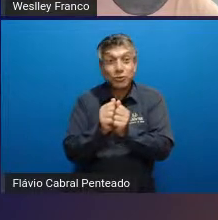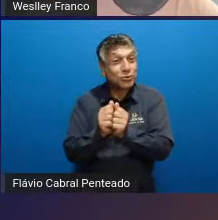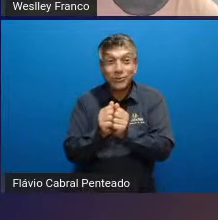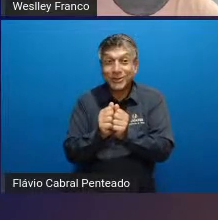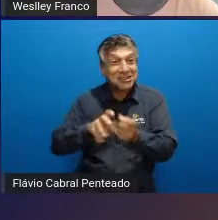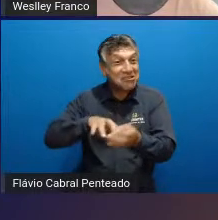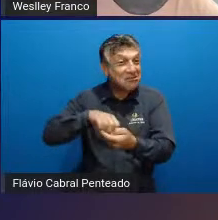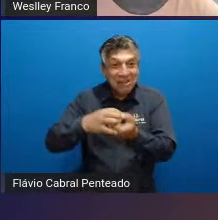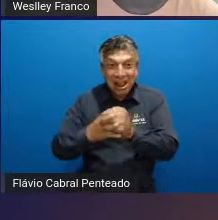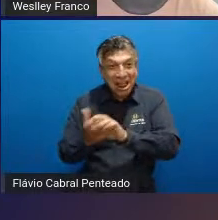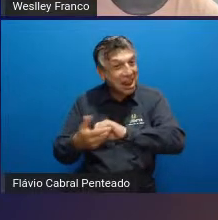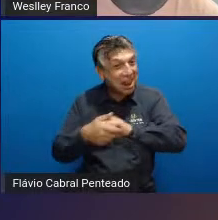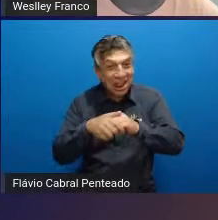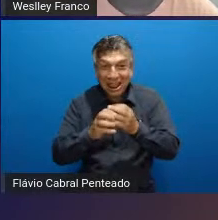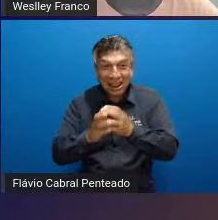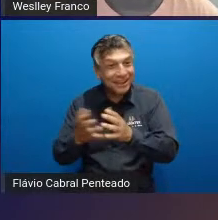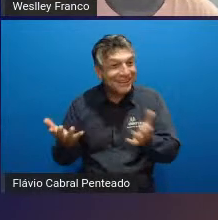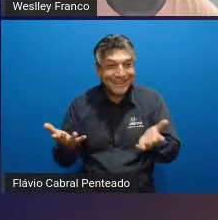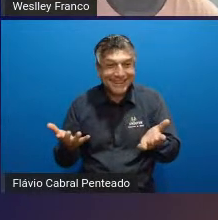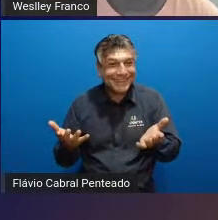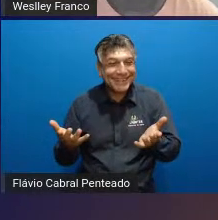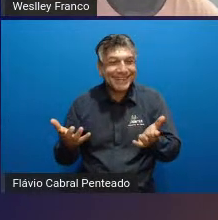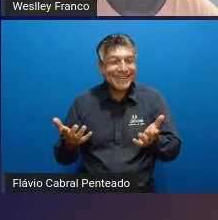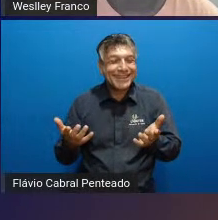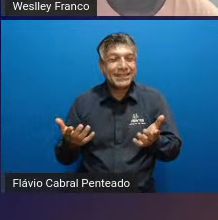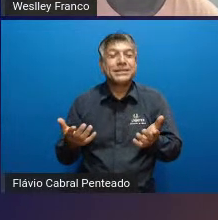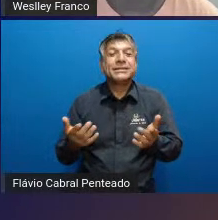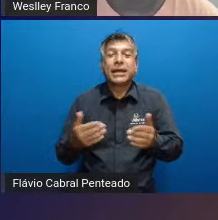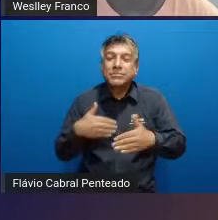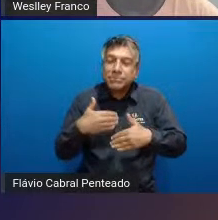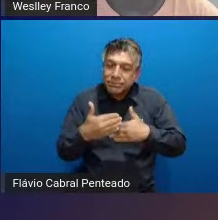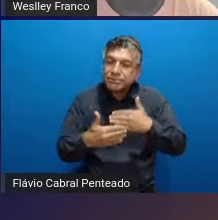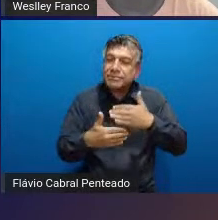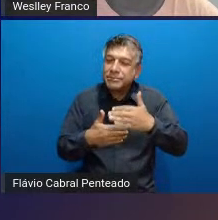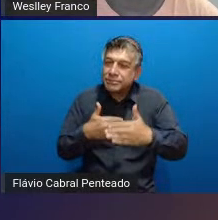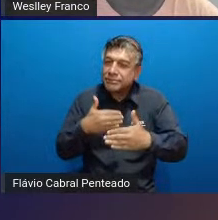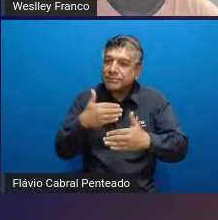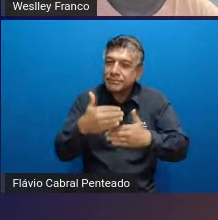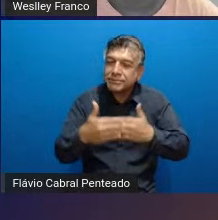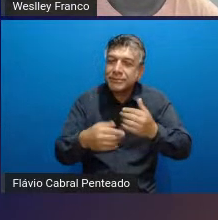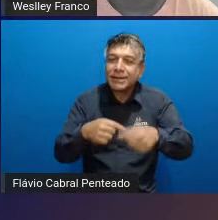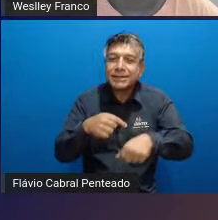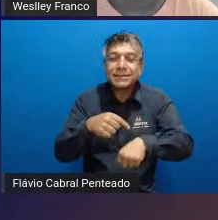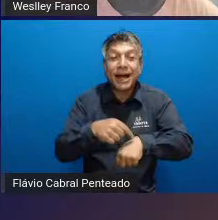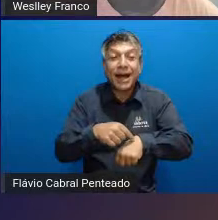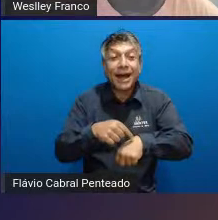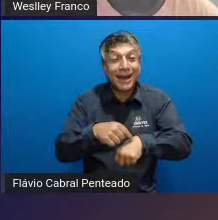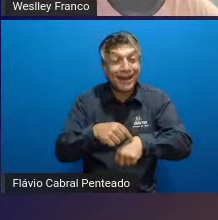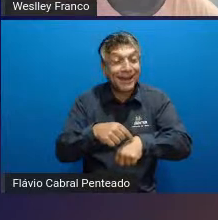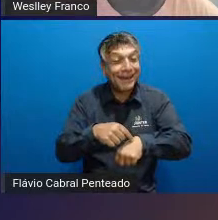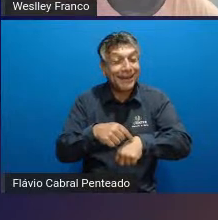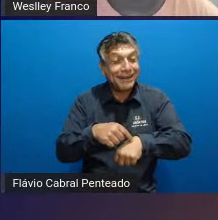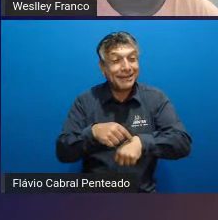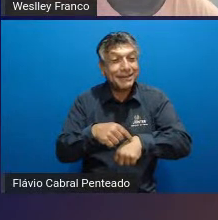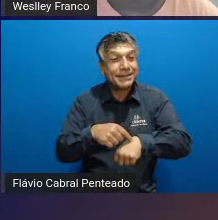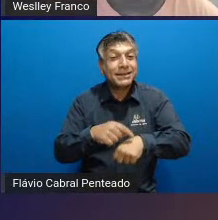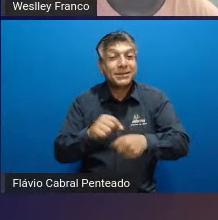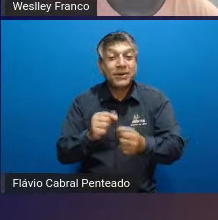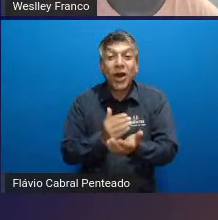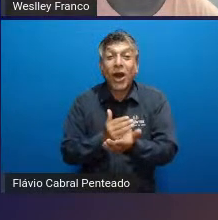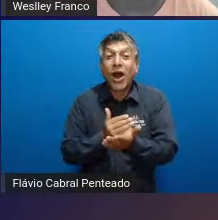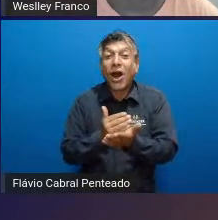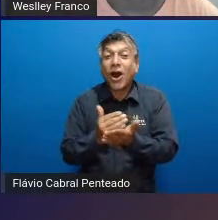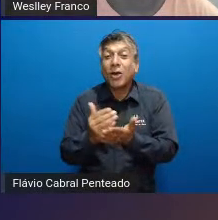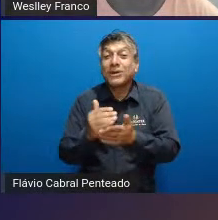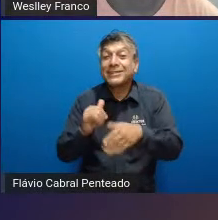todo mundo defendia então conforme foi passando o tempo foi sendo é introduzido as